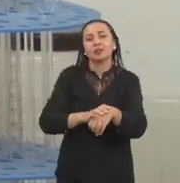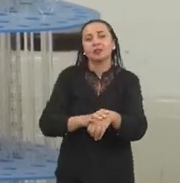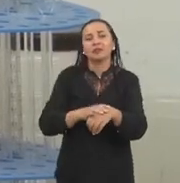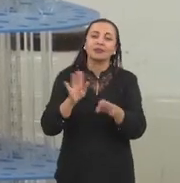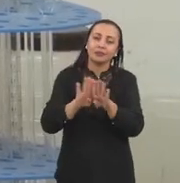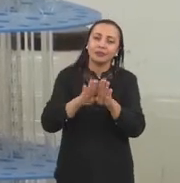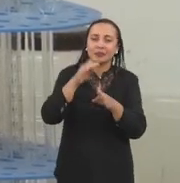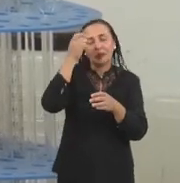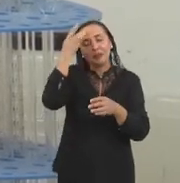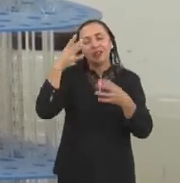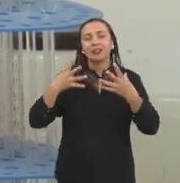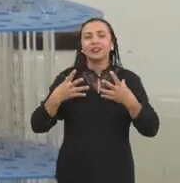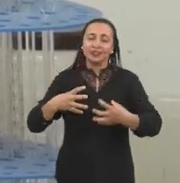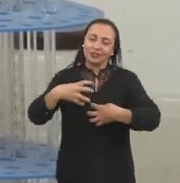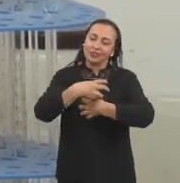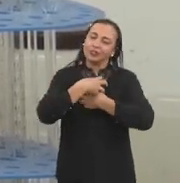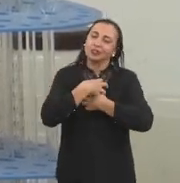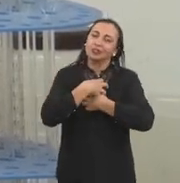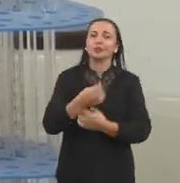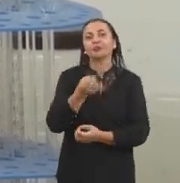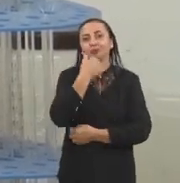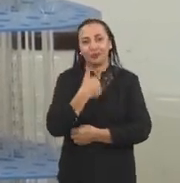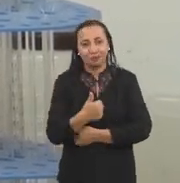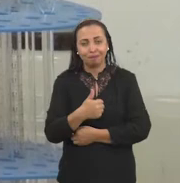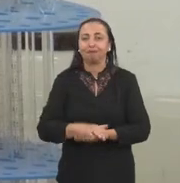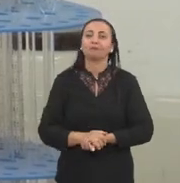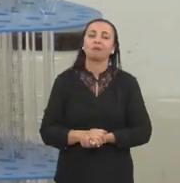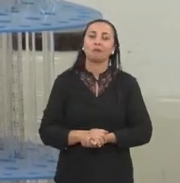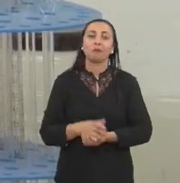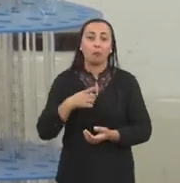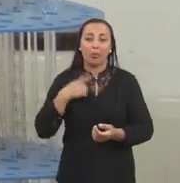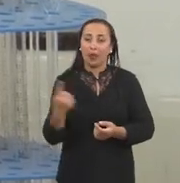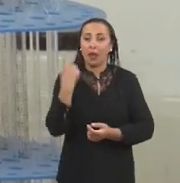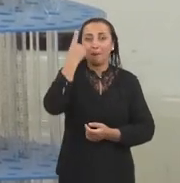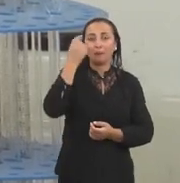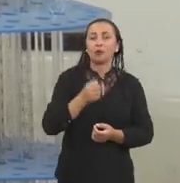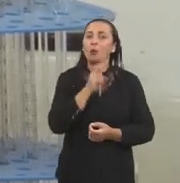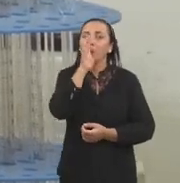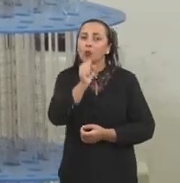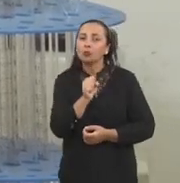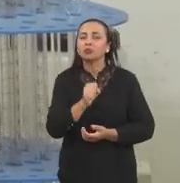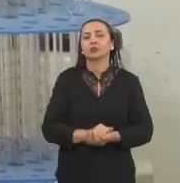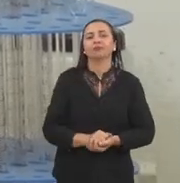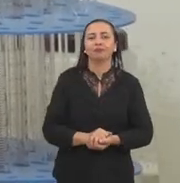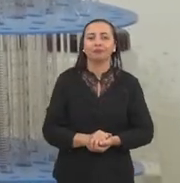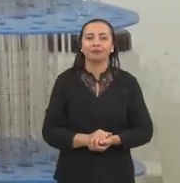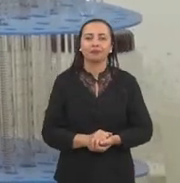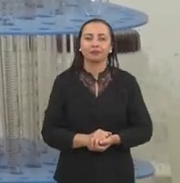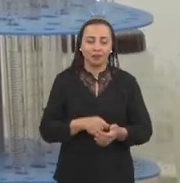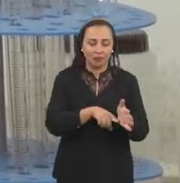saúde. eles têm ação antioxidante, têm estudos que mostram que ele